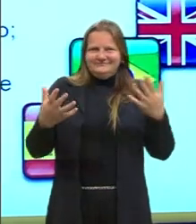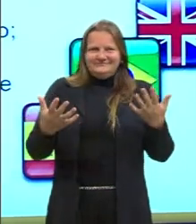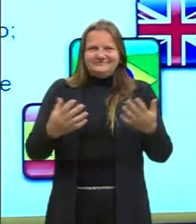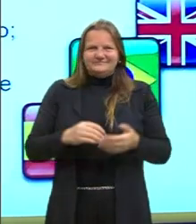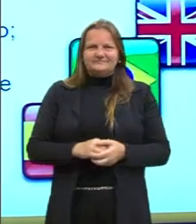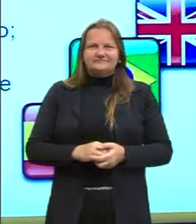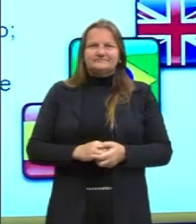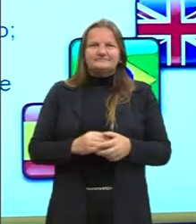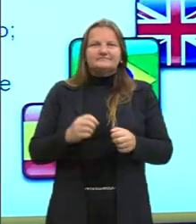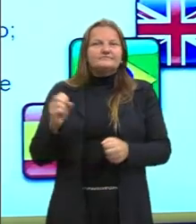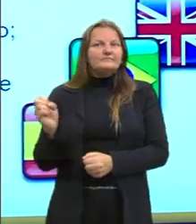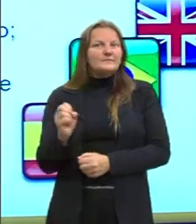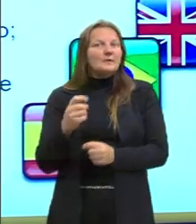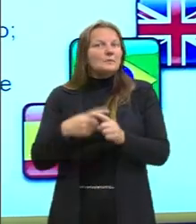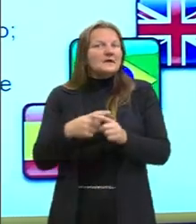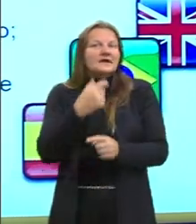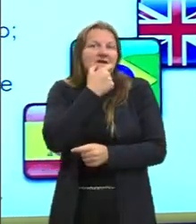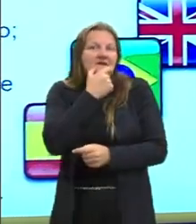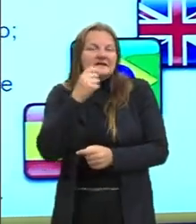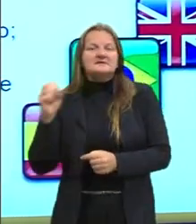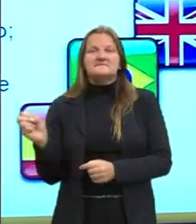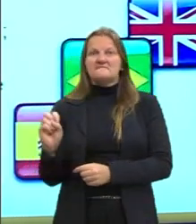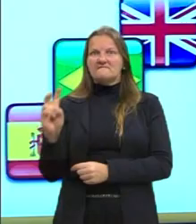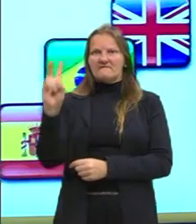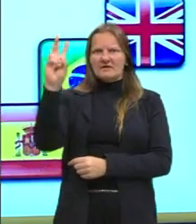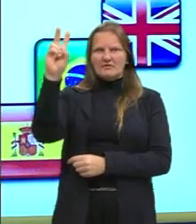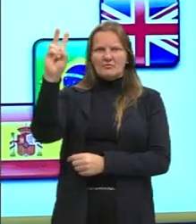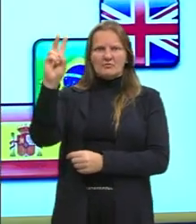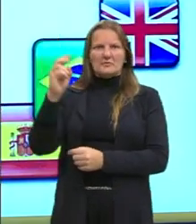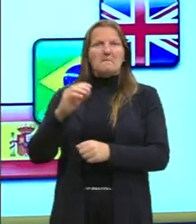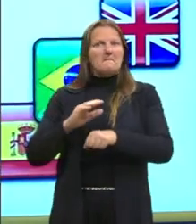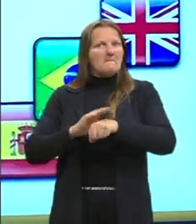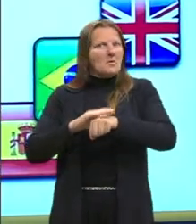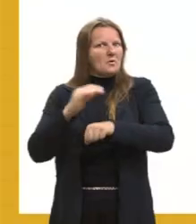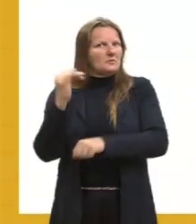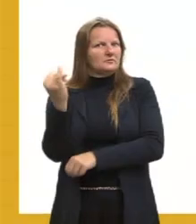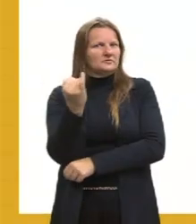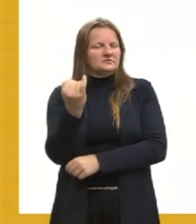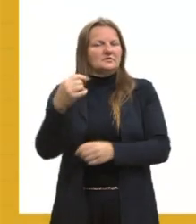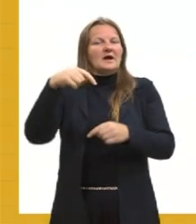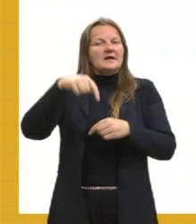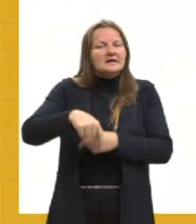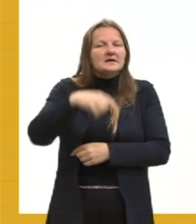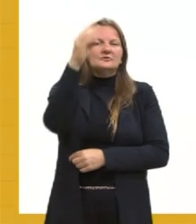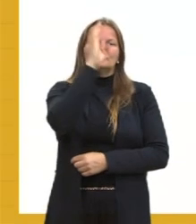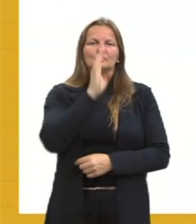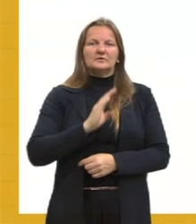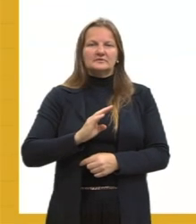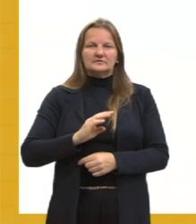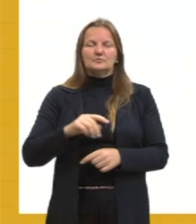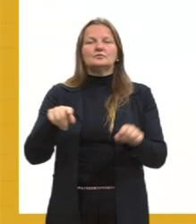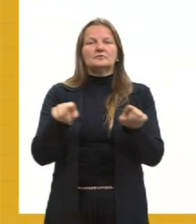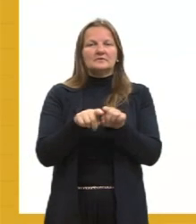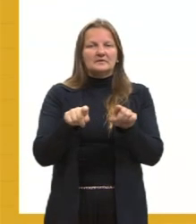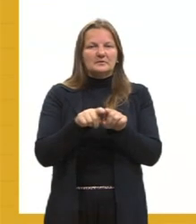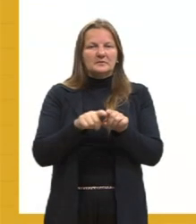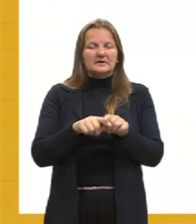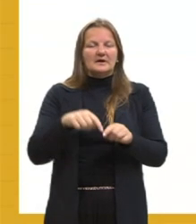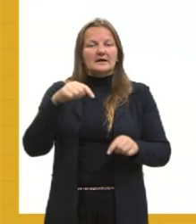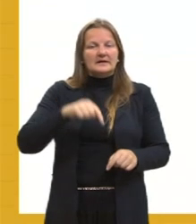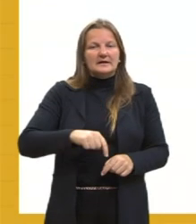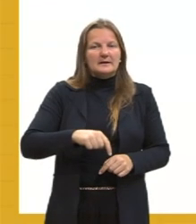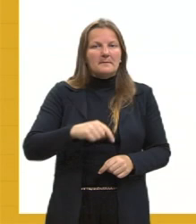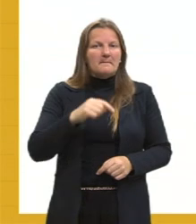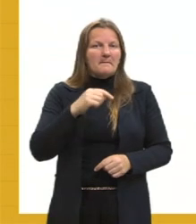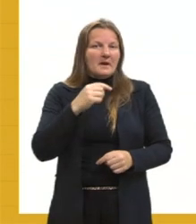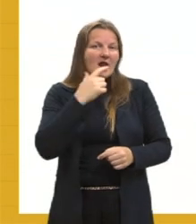valorizado, inclusive dentro do território brasileiro. Inclusive, aqui nós temos língua materna, língua portuguesa, mas